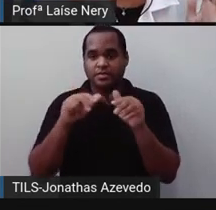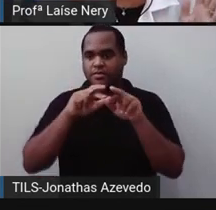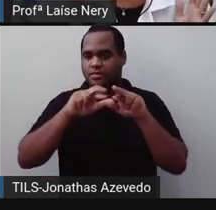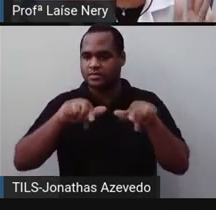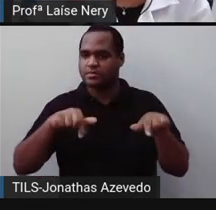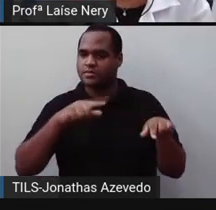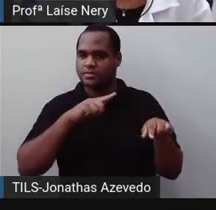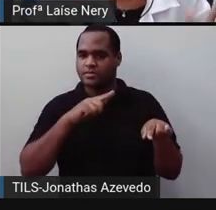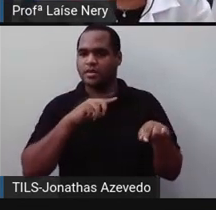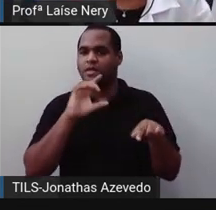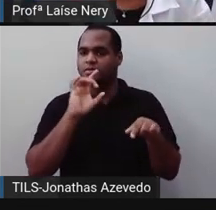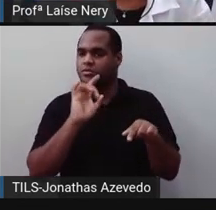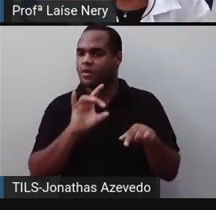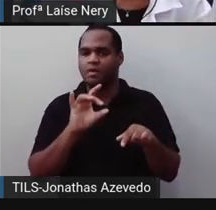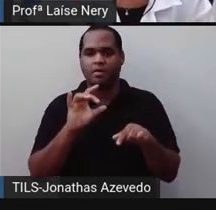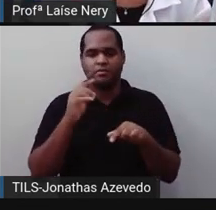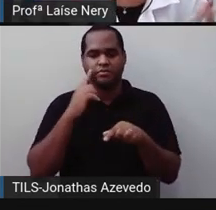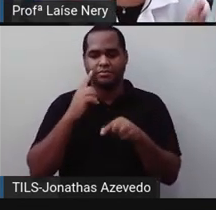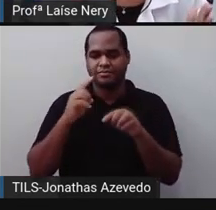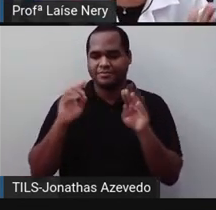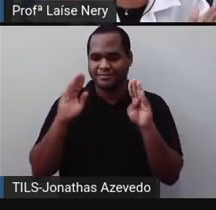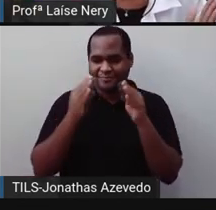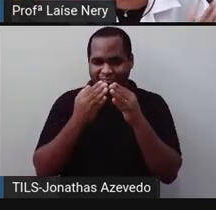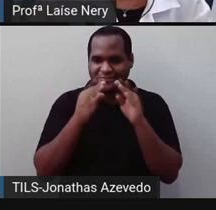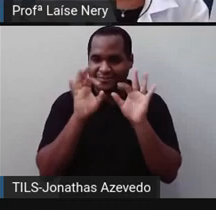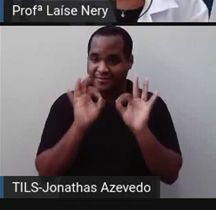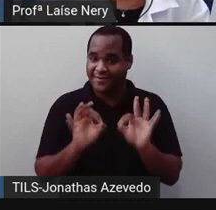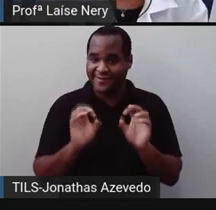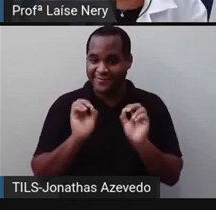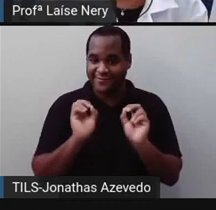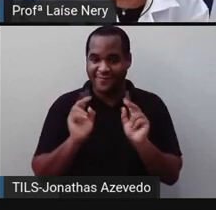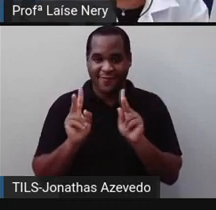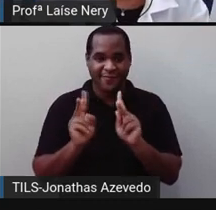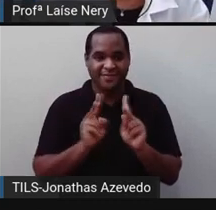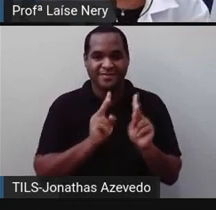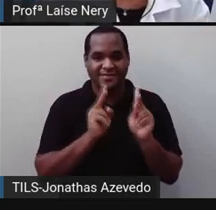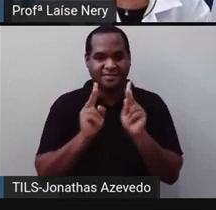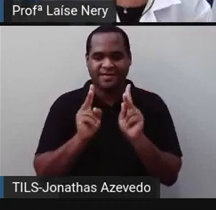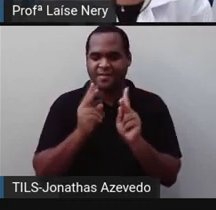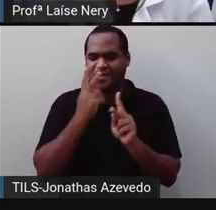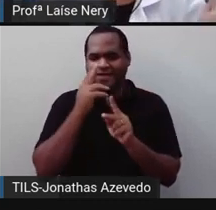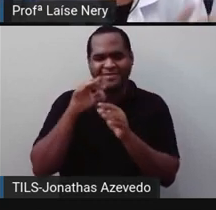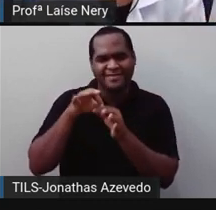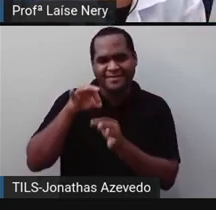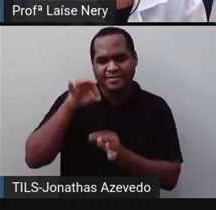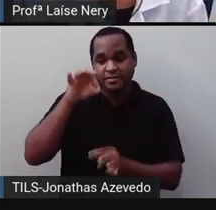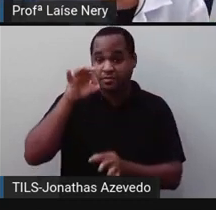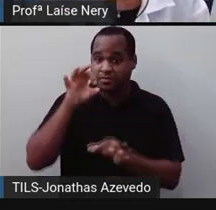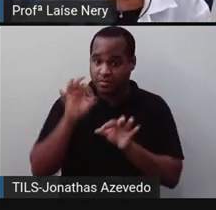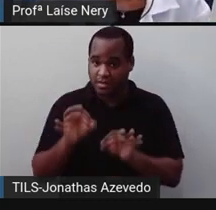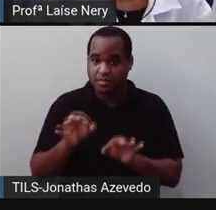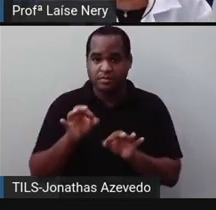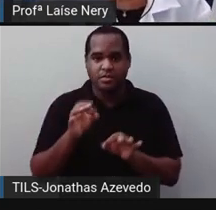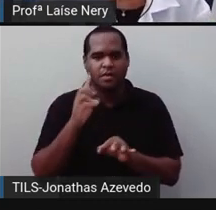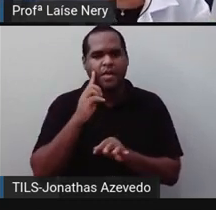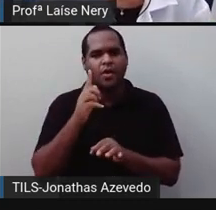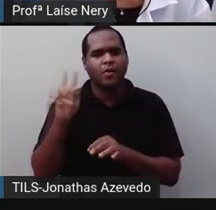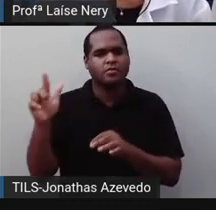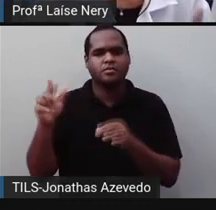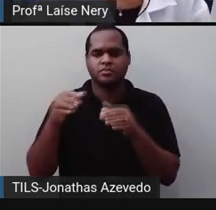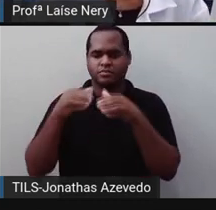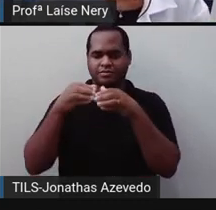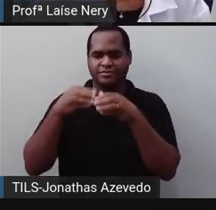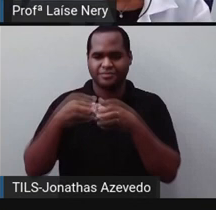apenas por faces retas. Formados apenas por linhas retas. Já os corpos redondos